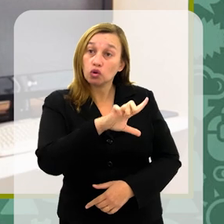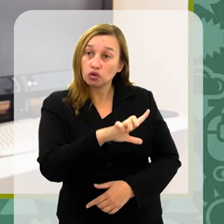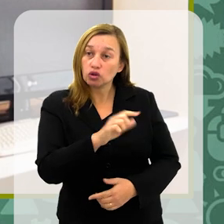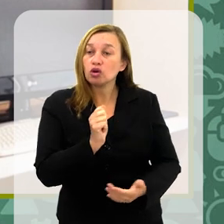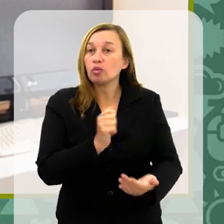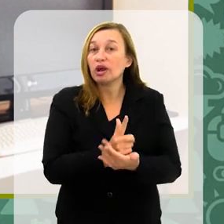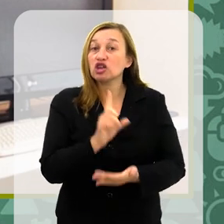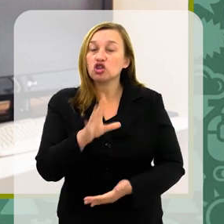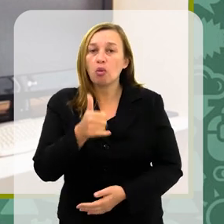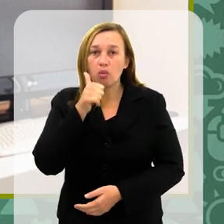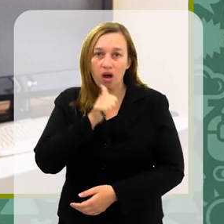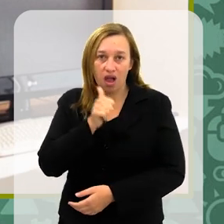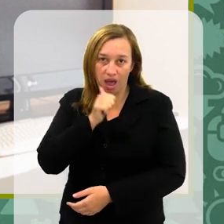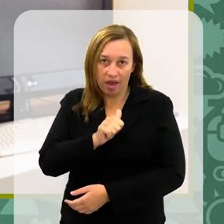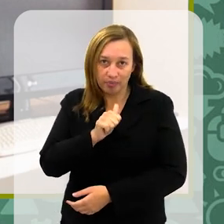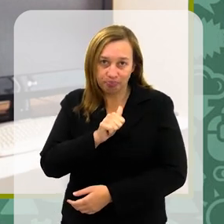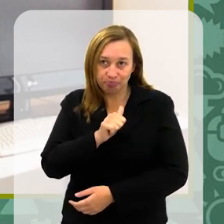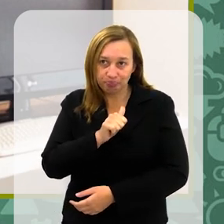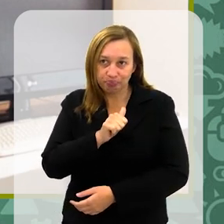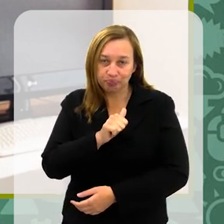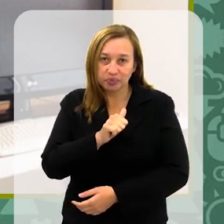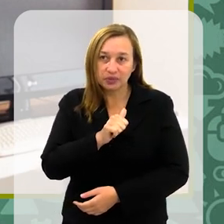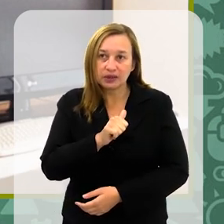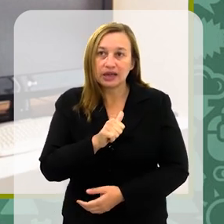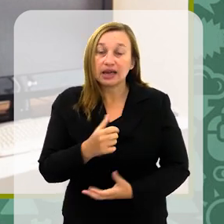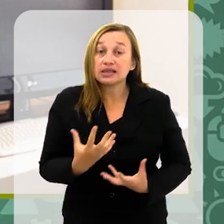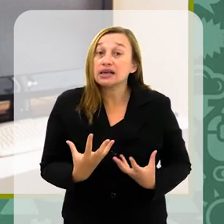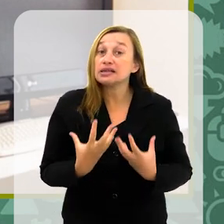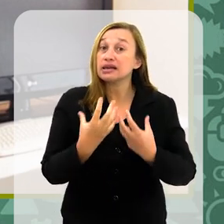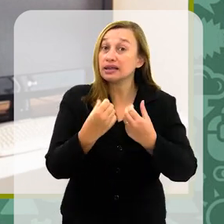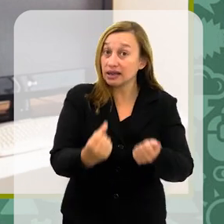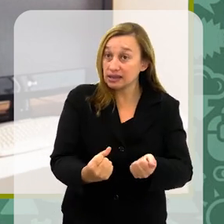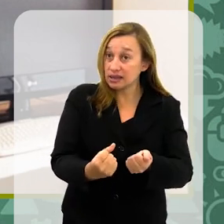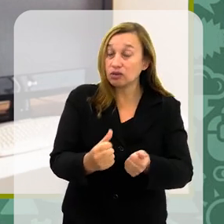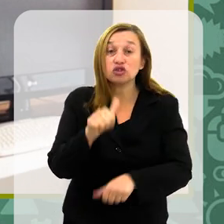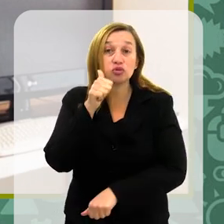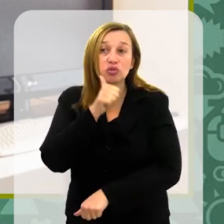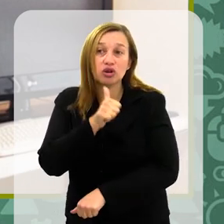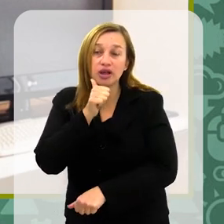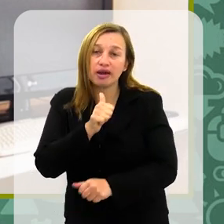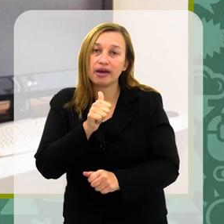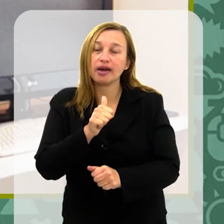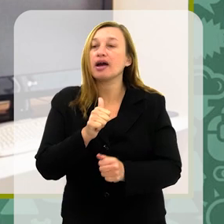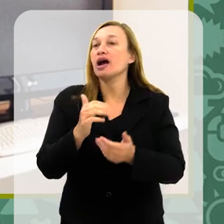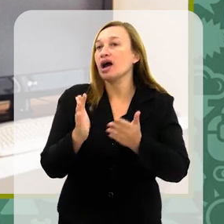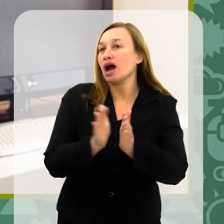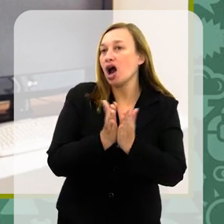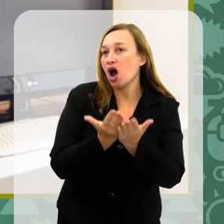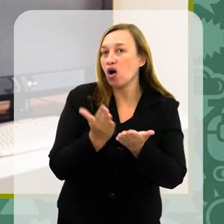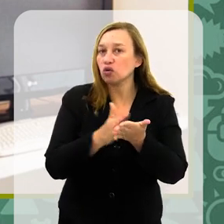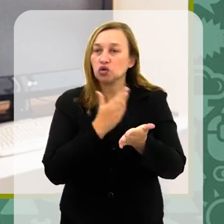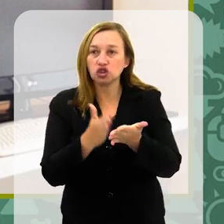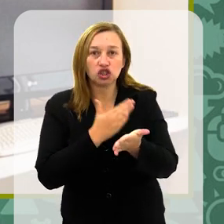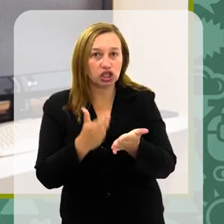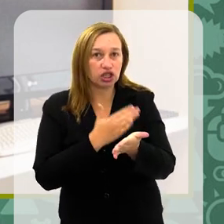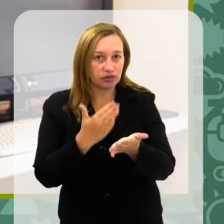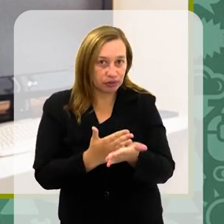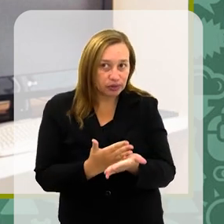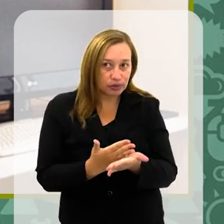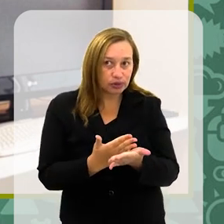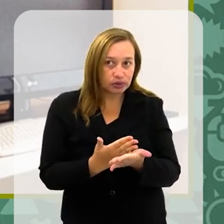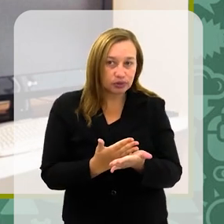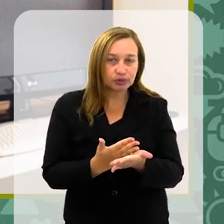foi de mulheres. Entretanto, essa adesão feminina aos livros ainda não se reflete no mercado editorial,